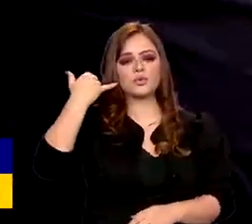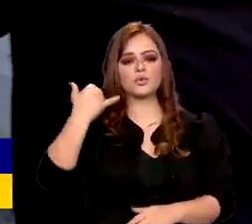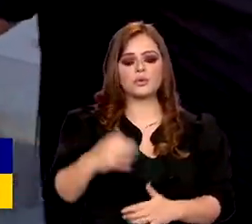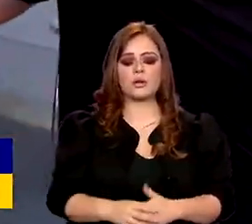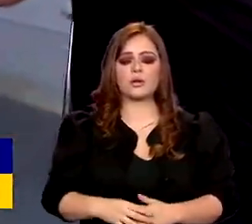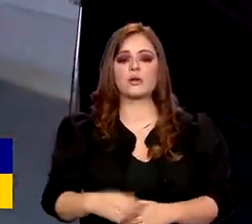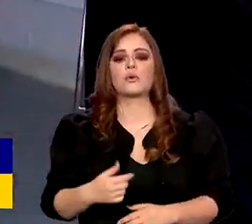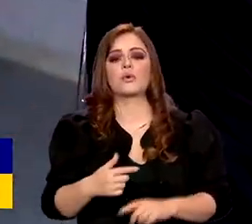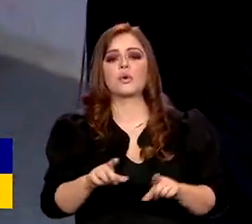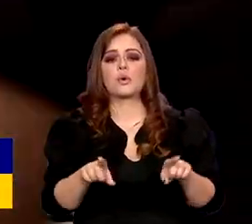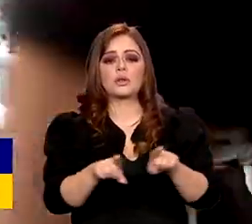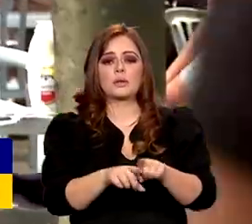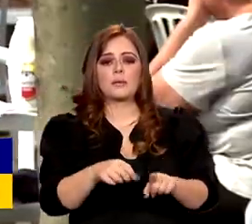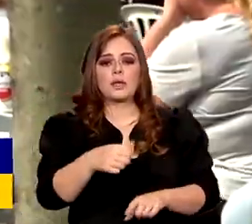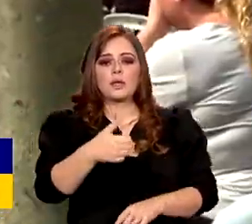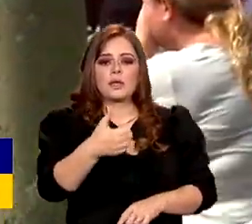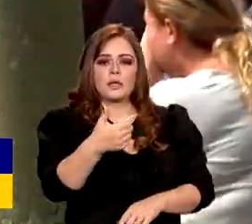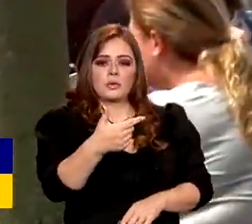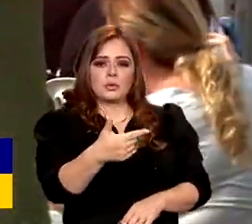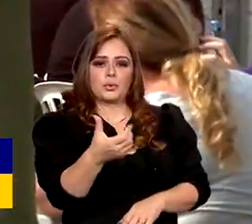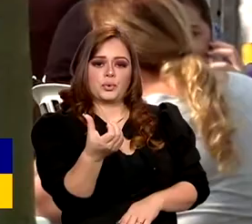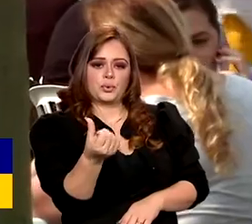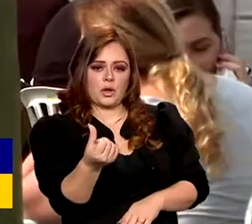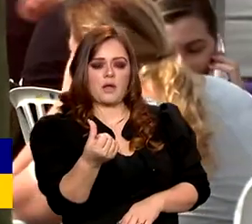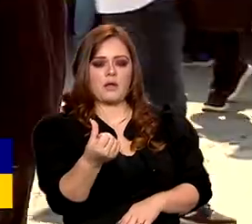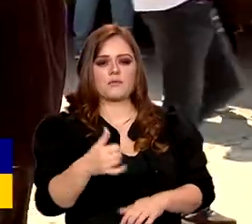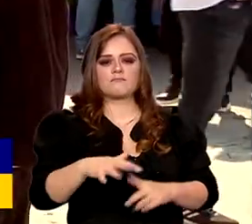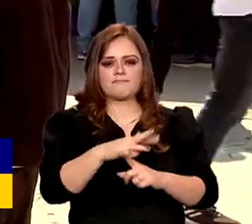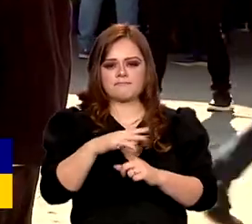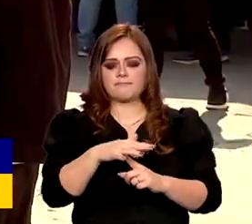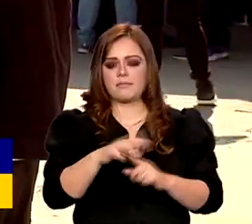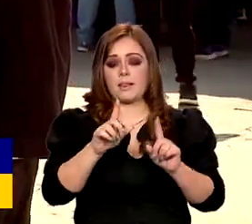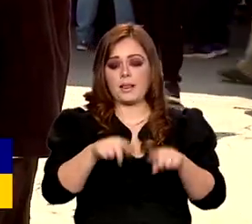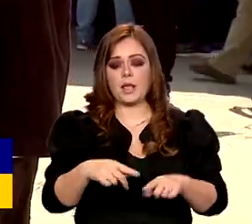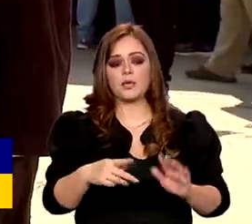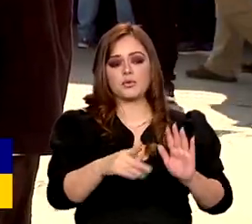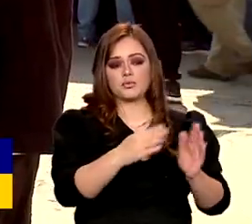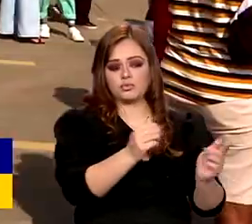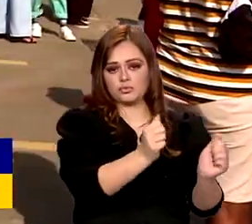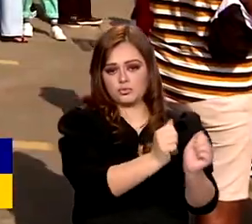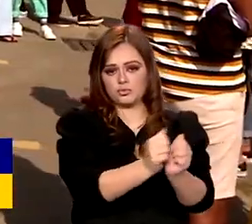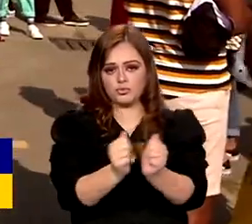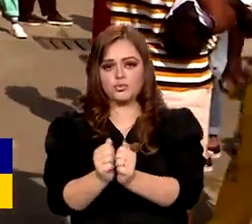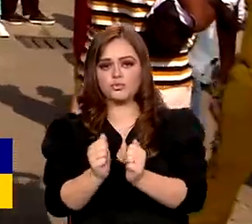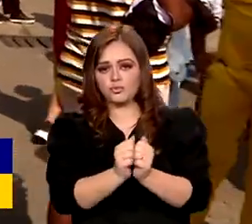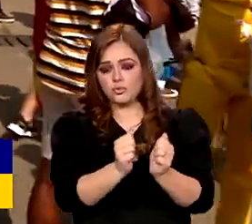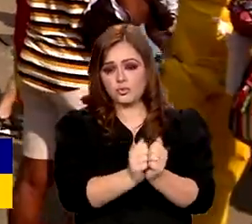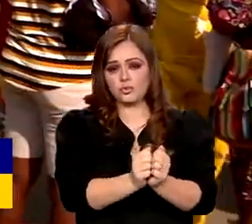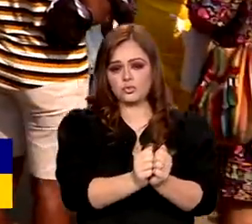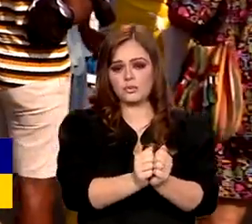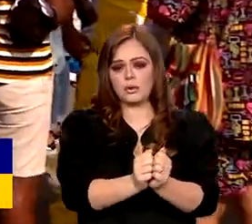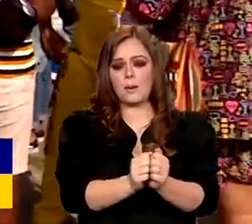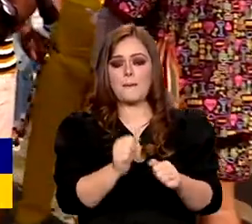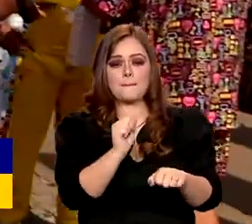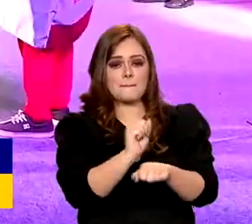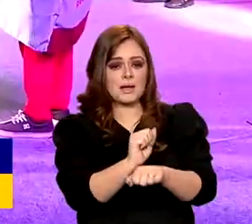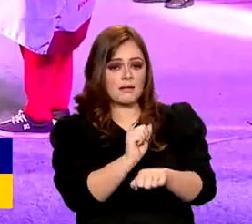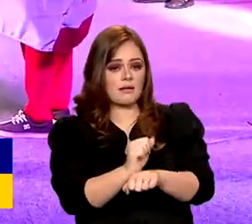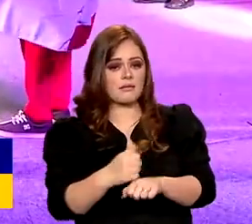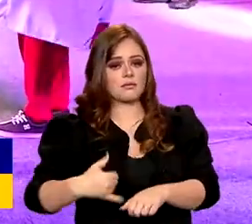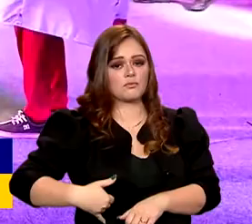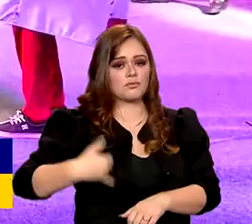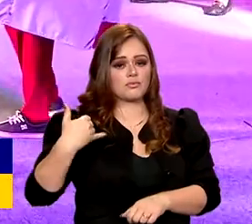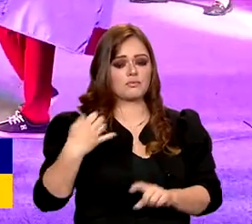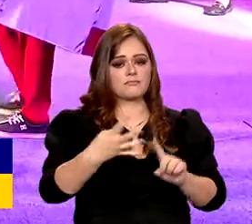Cultural da Diversidade LGBT+. O evento faz parte da programação da 27ª Parada do Orgulho LGBT